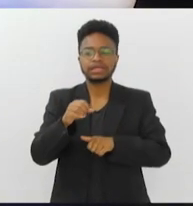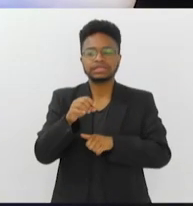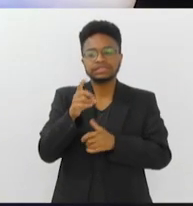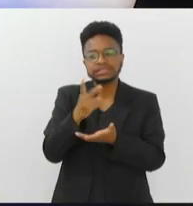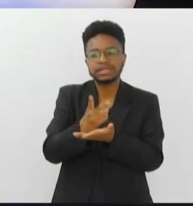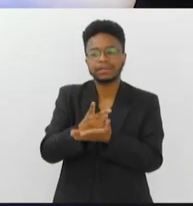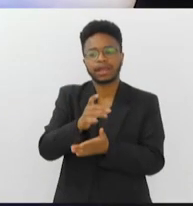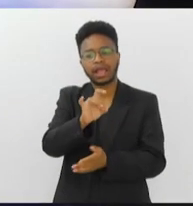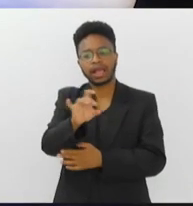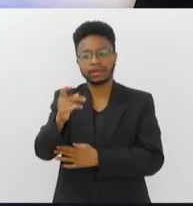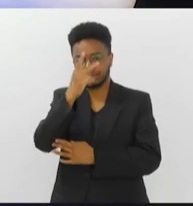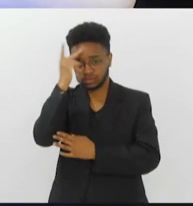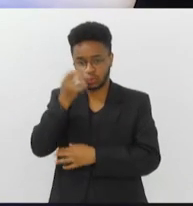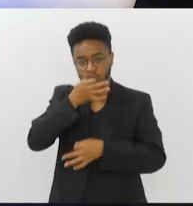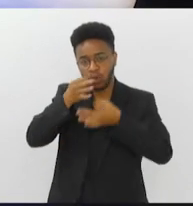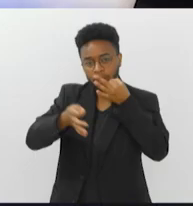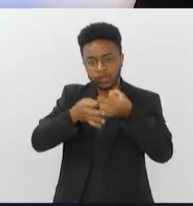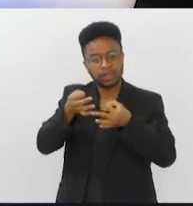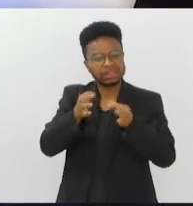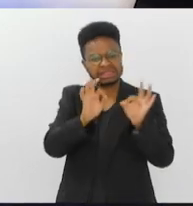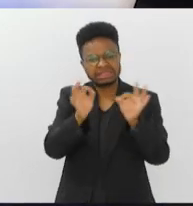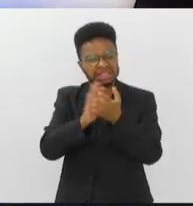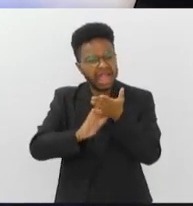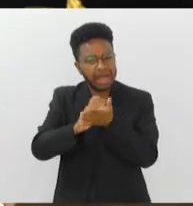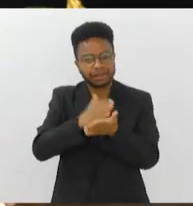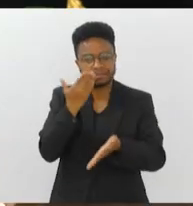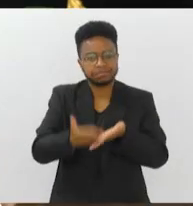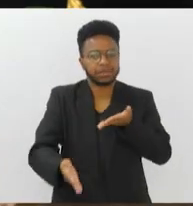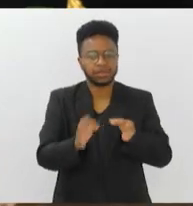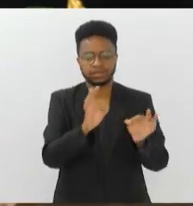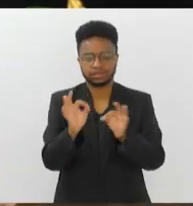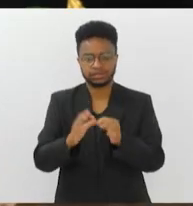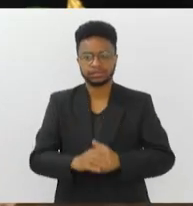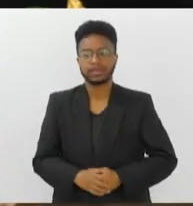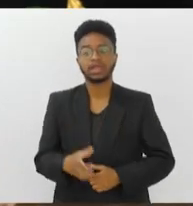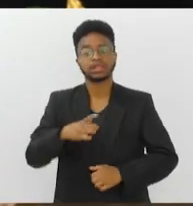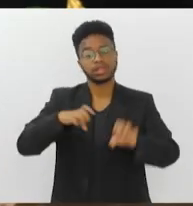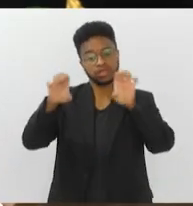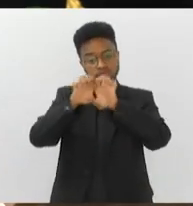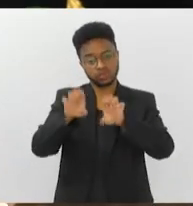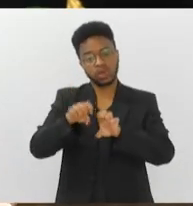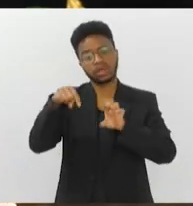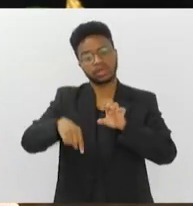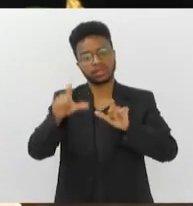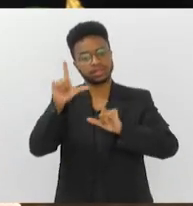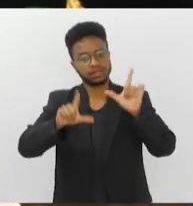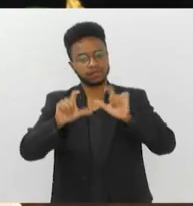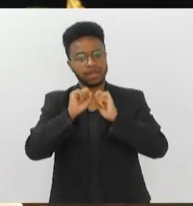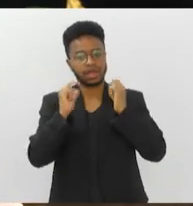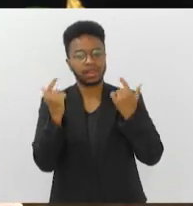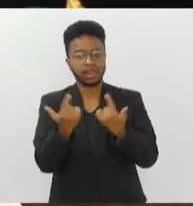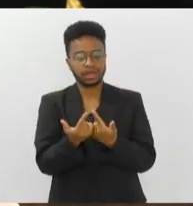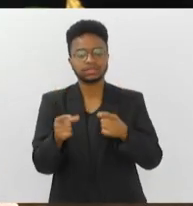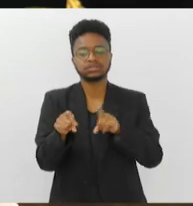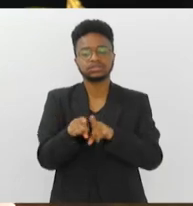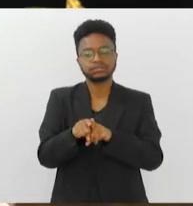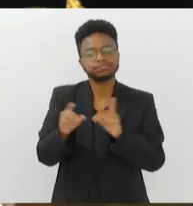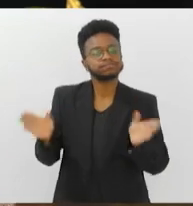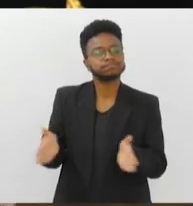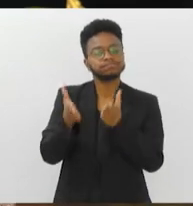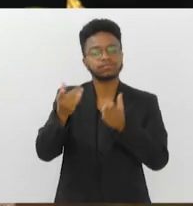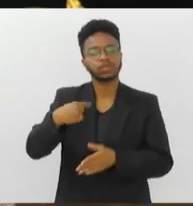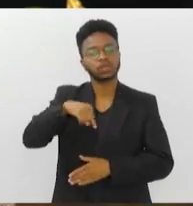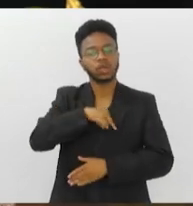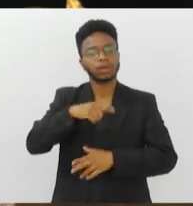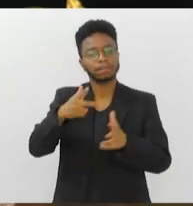nossos comentaristas. Nenhum lance foi perdido. Com toda a estrutura da TV Alerj que nos proporciona os